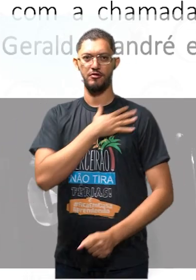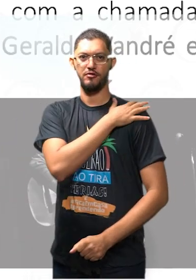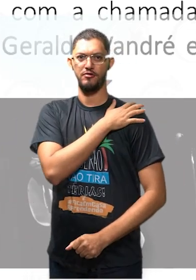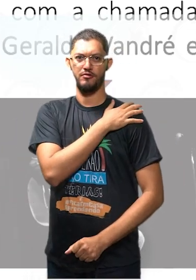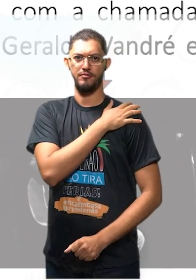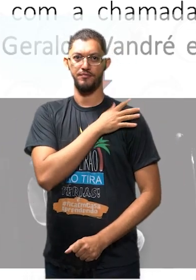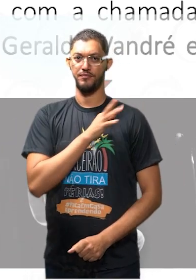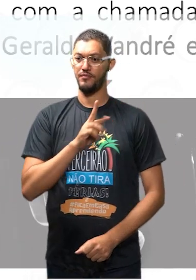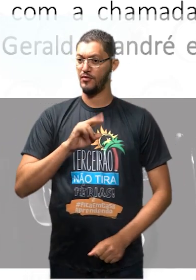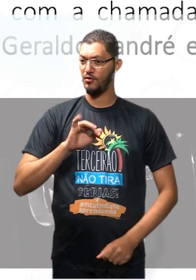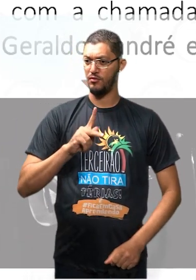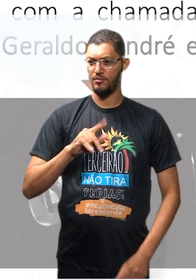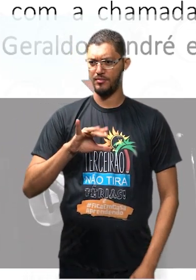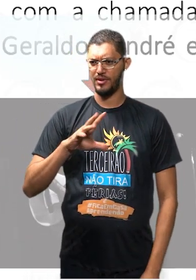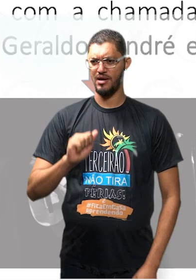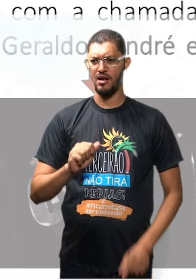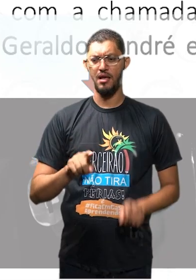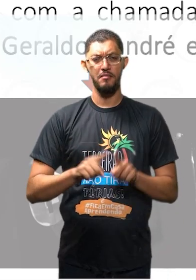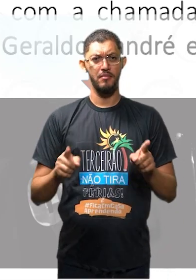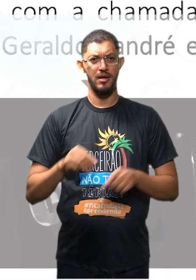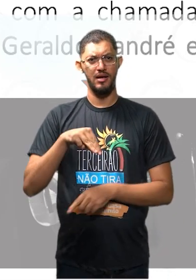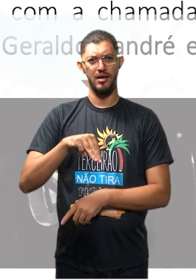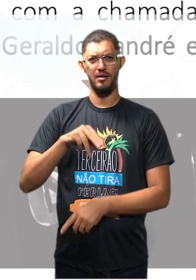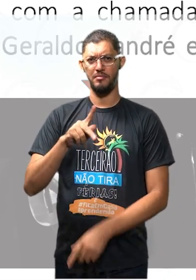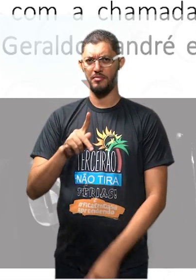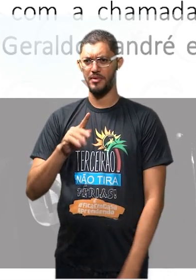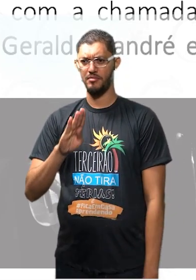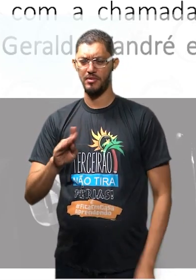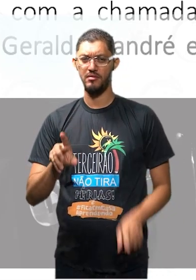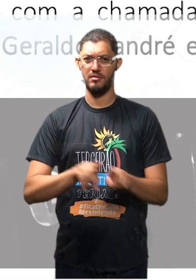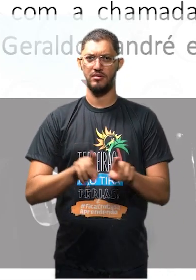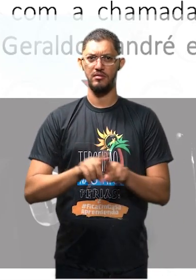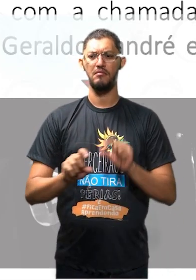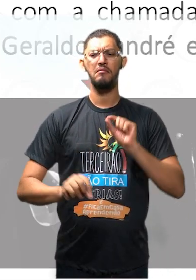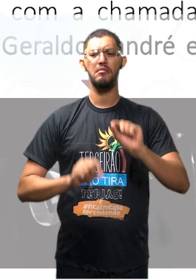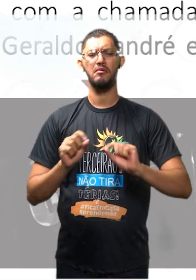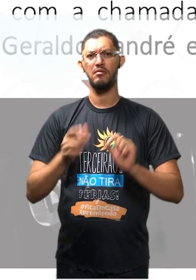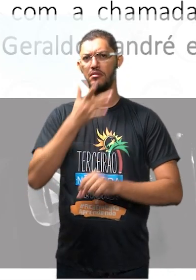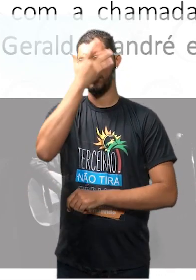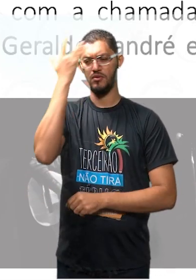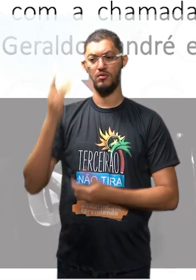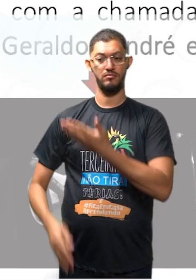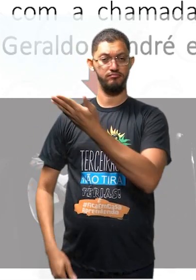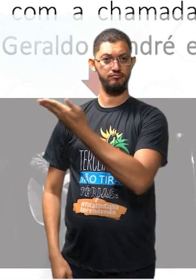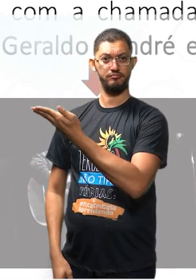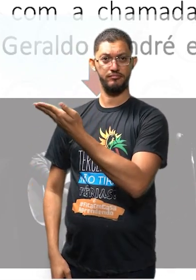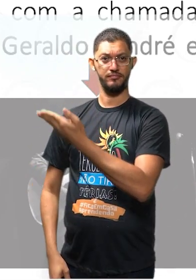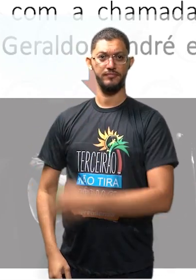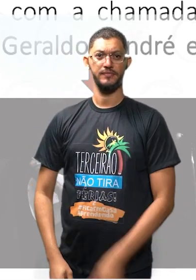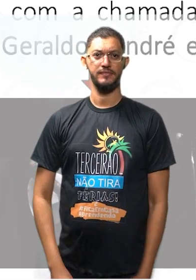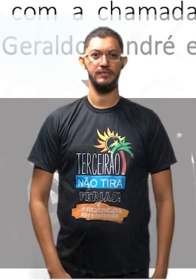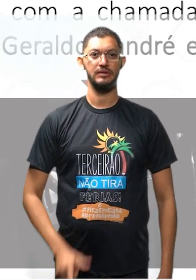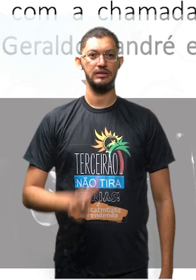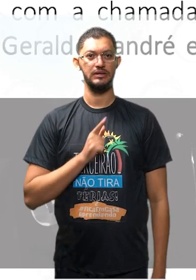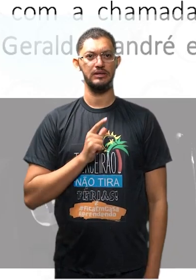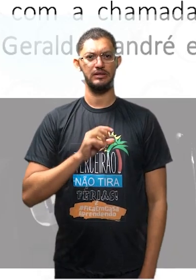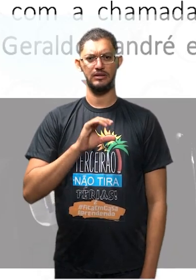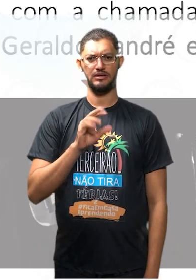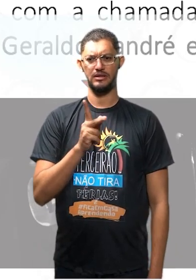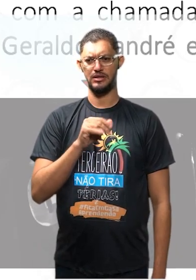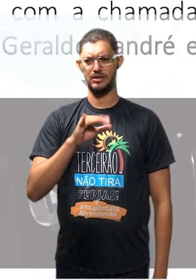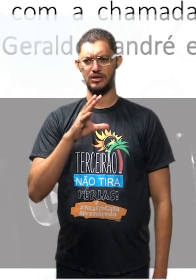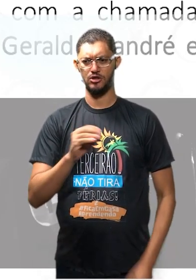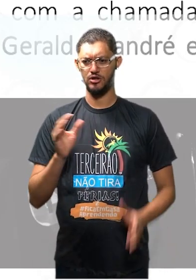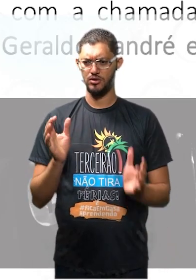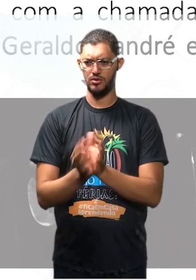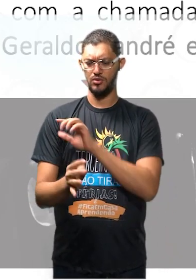não é a Tropicália, mas já é mais a MPB que a gente fala. Geraldo Vandré, quem são eles? Tá aí, ó. Aí nós temos Chico Buarque e o